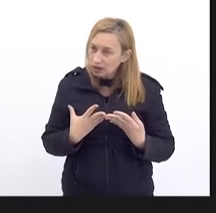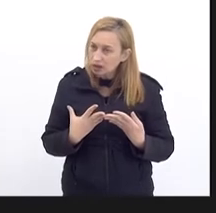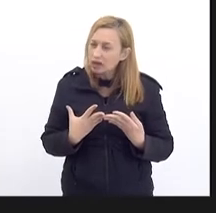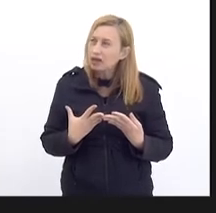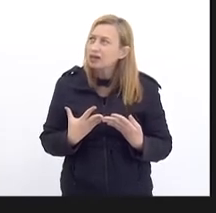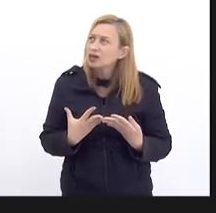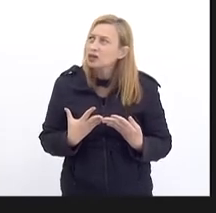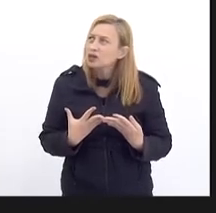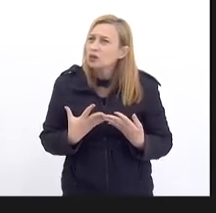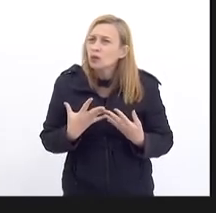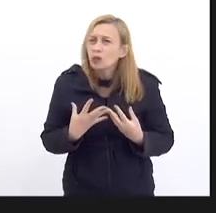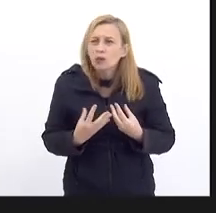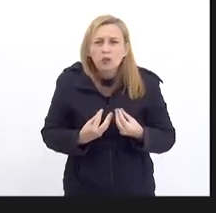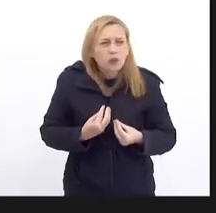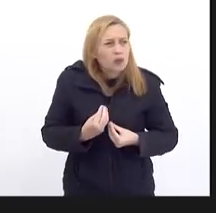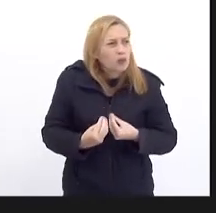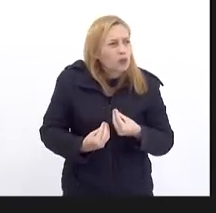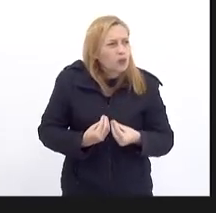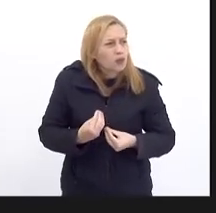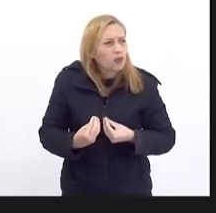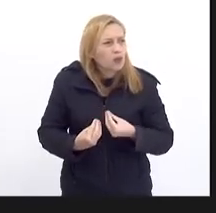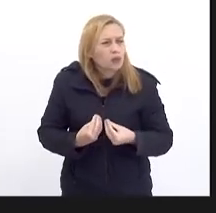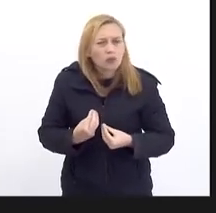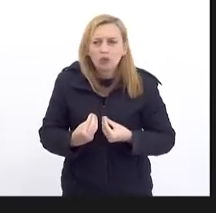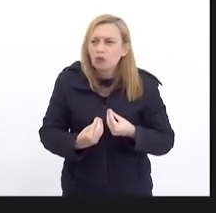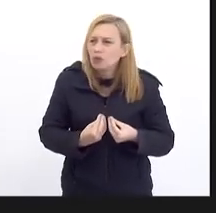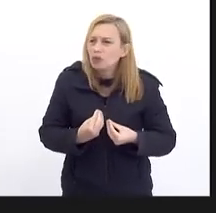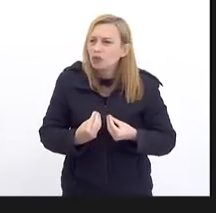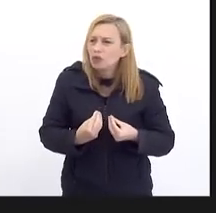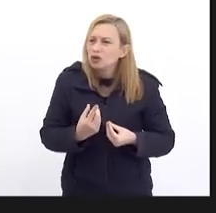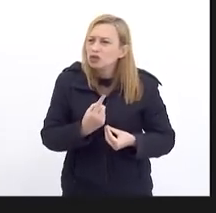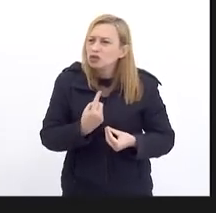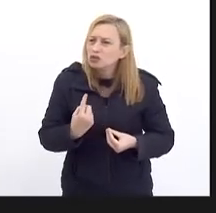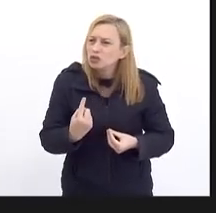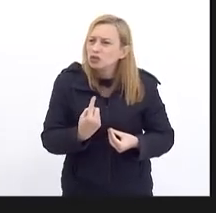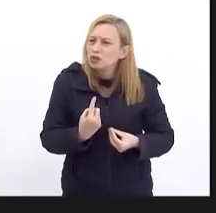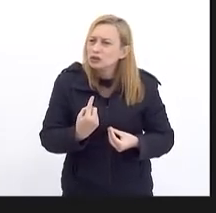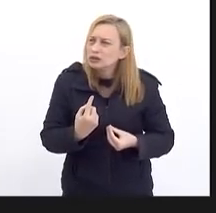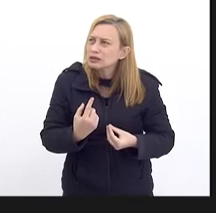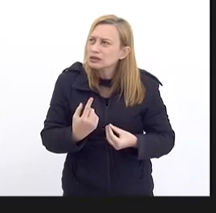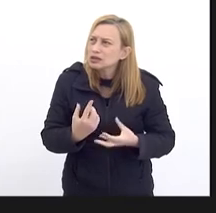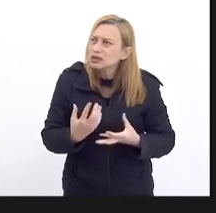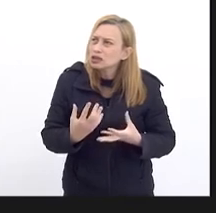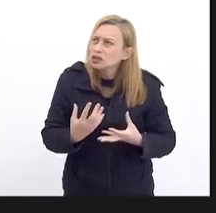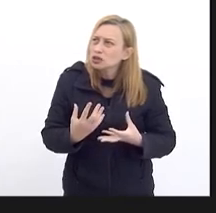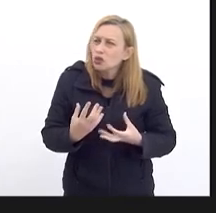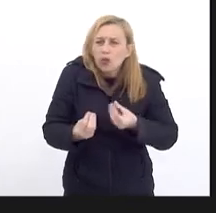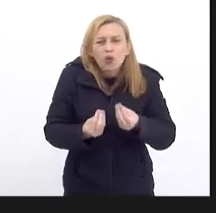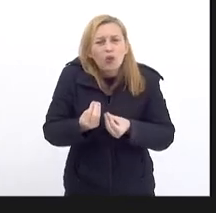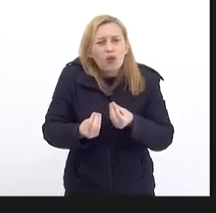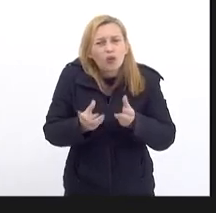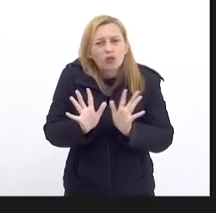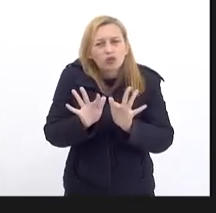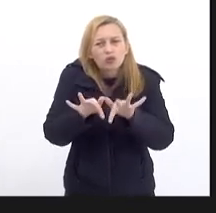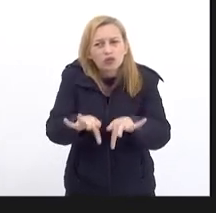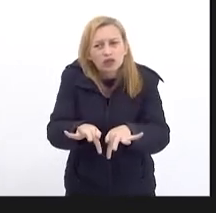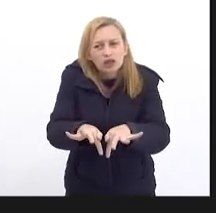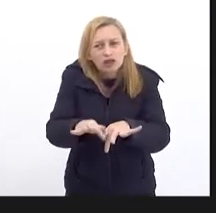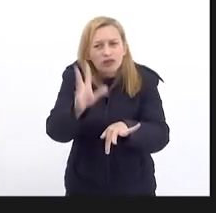Como que nós Estamos Como que no final Será